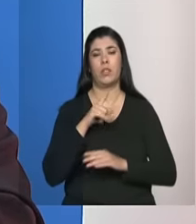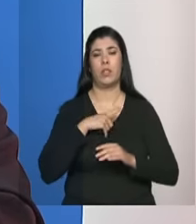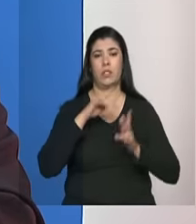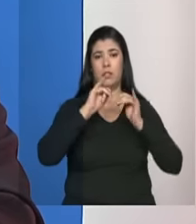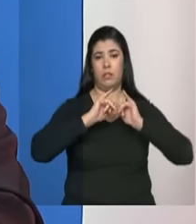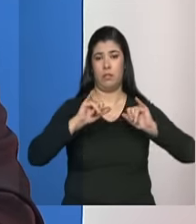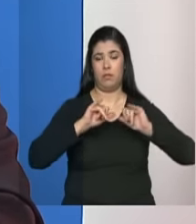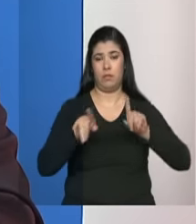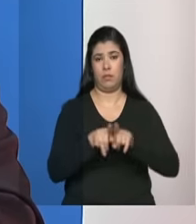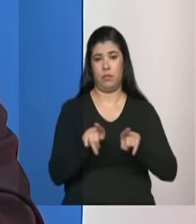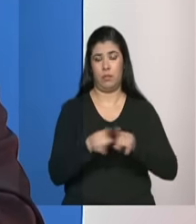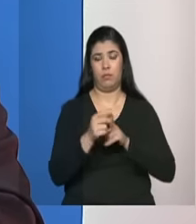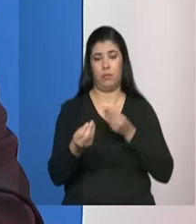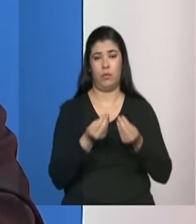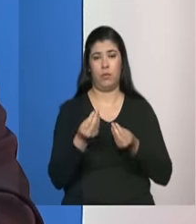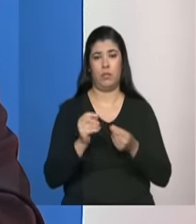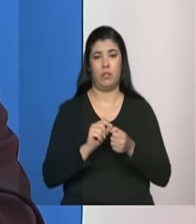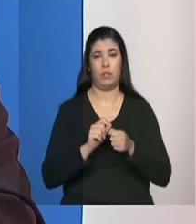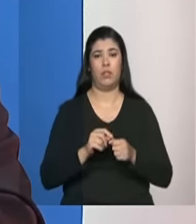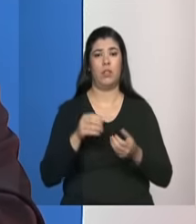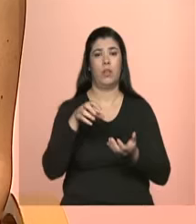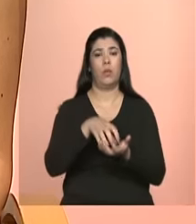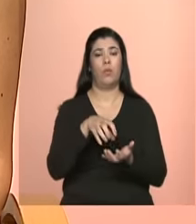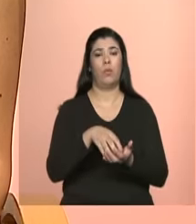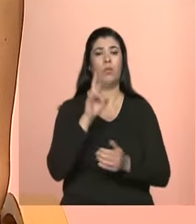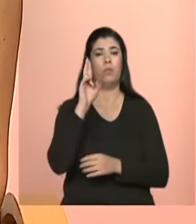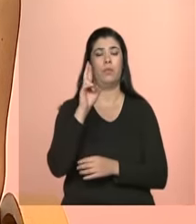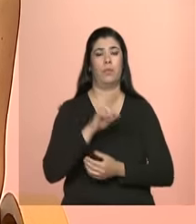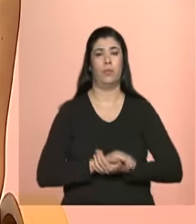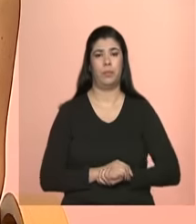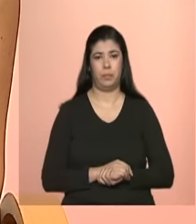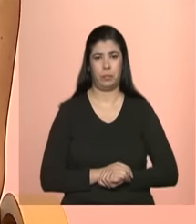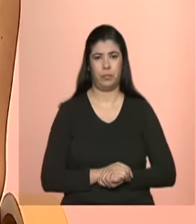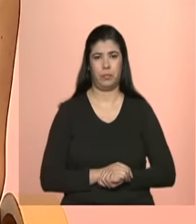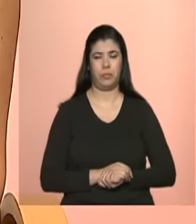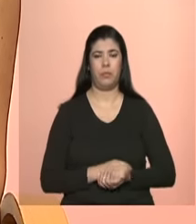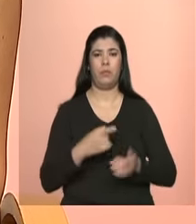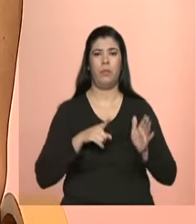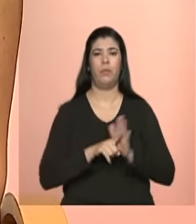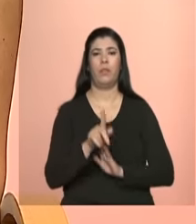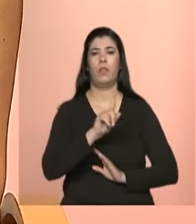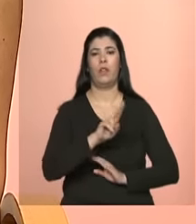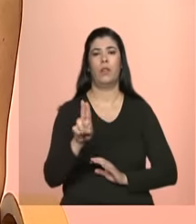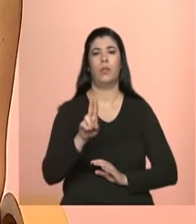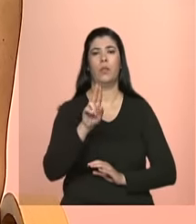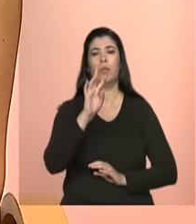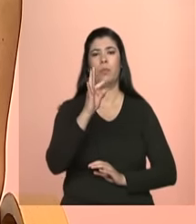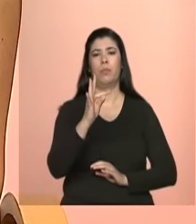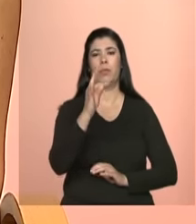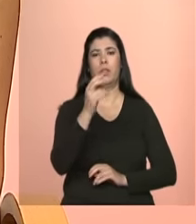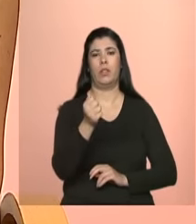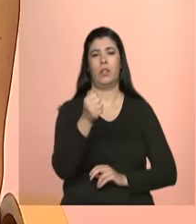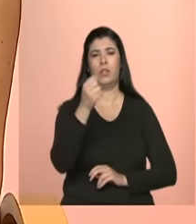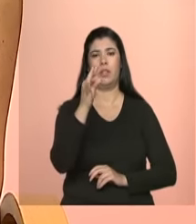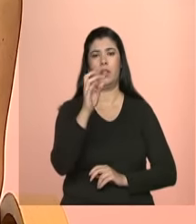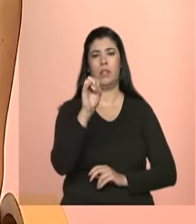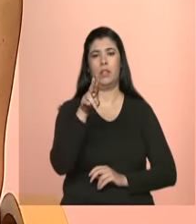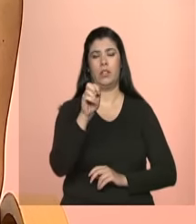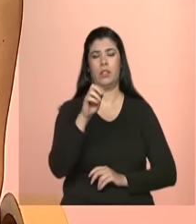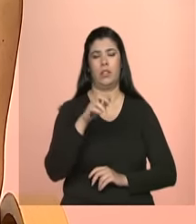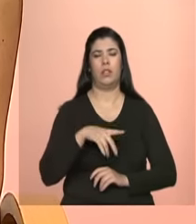sobre os serviços de referência ótimo a Tatiana de Santa Maria ela questiona mulheres